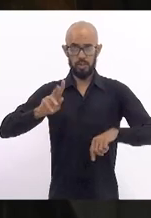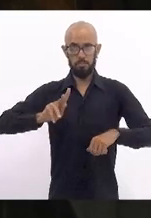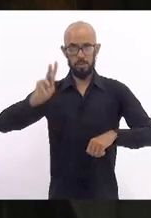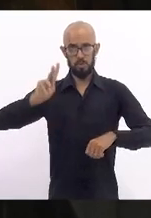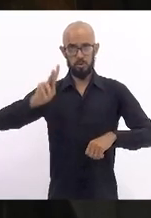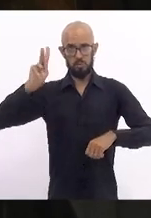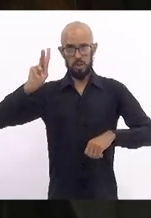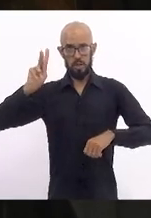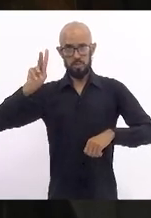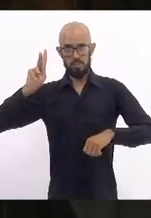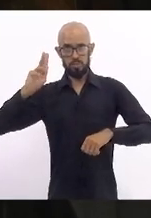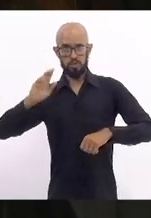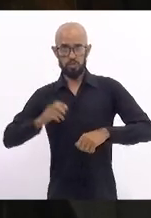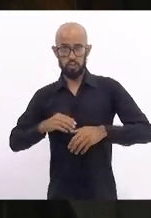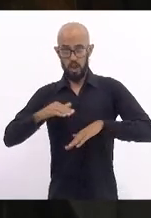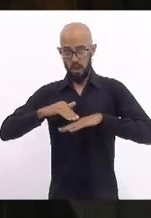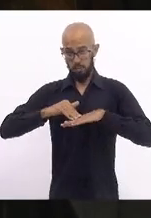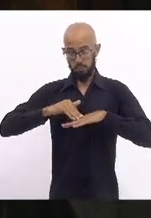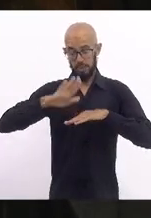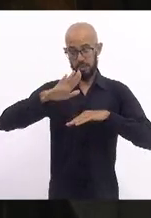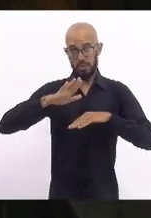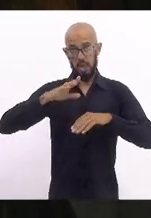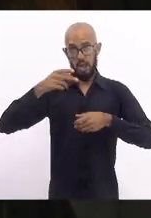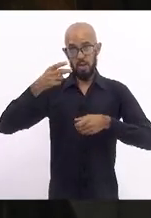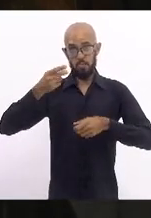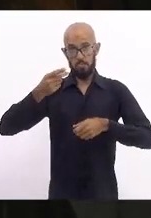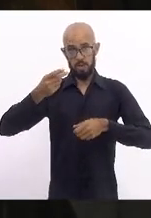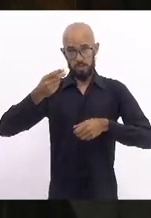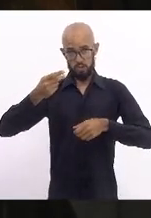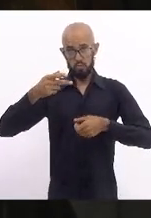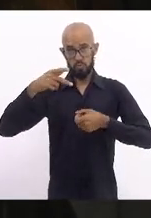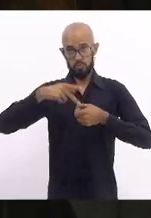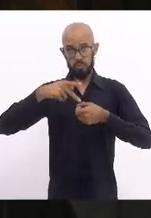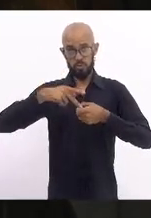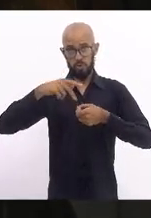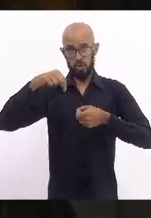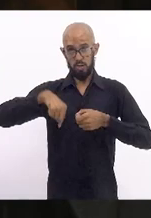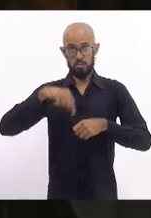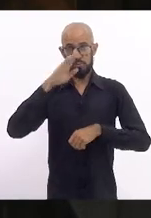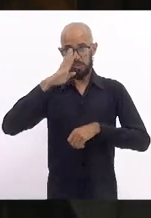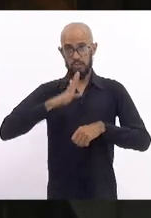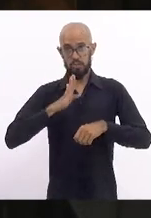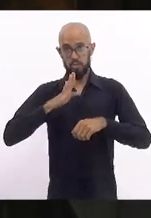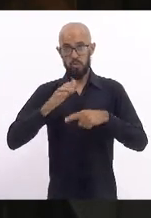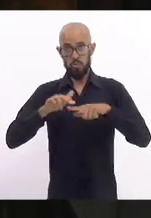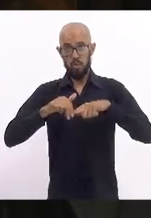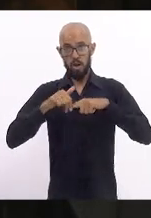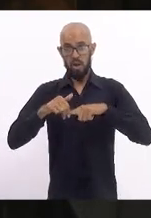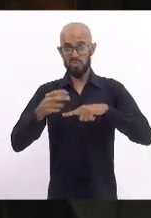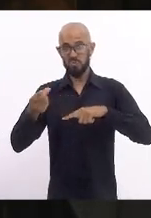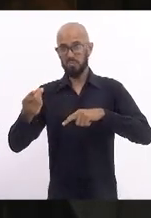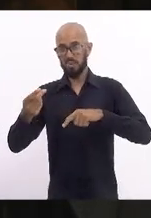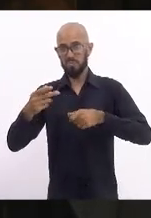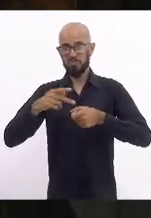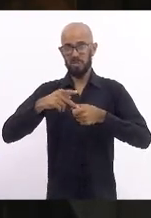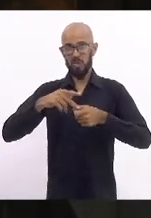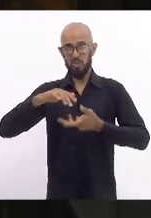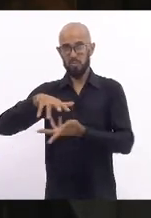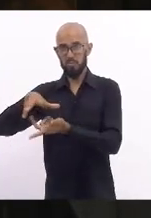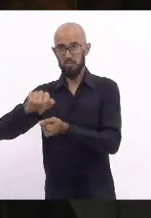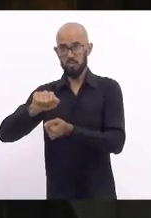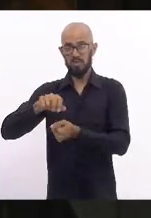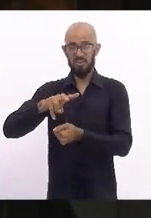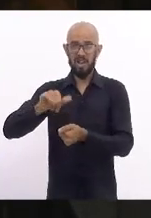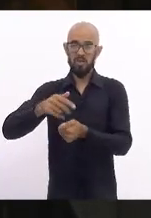o aumento do combustível ao preço do barril do petróleo, nós vamos ter a gasolina